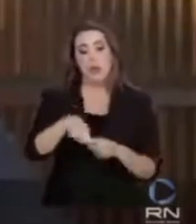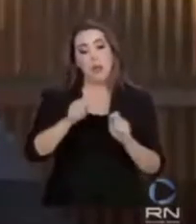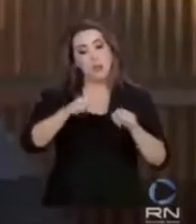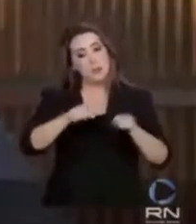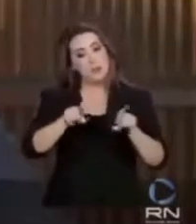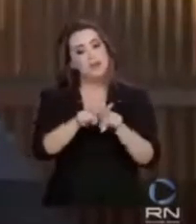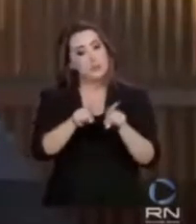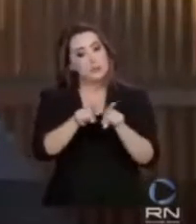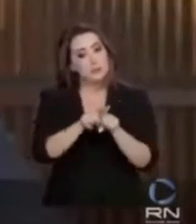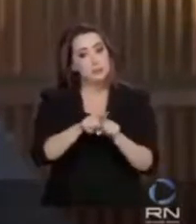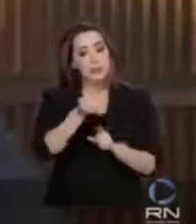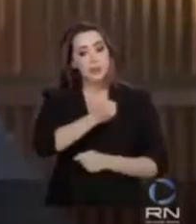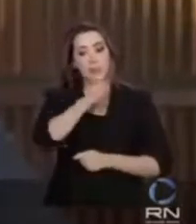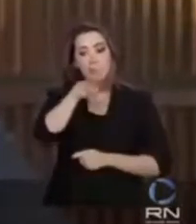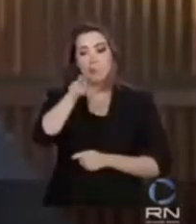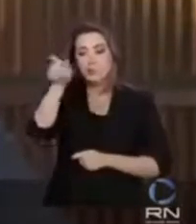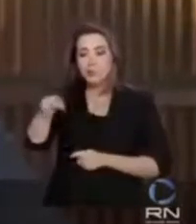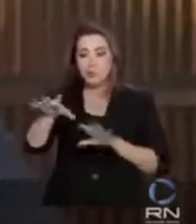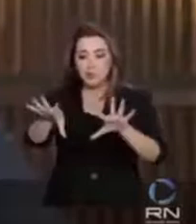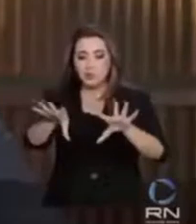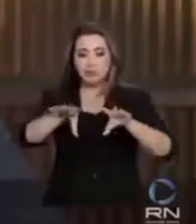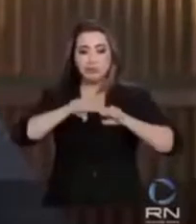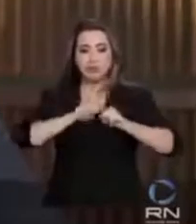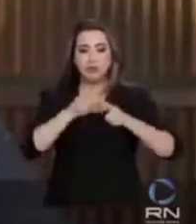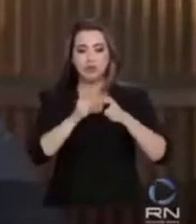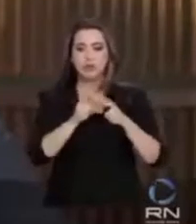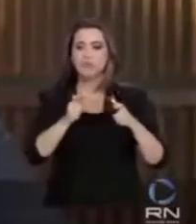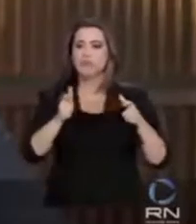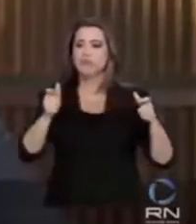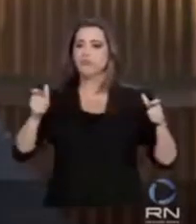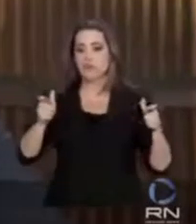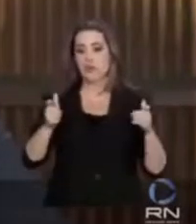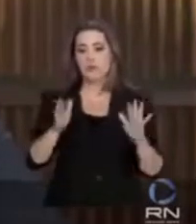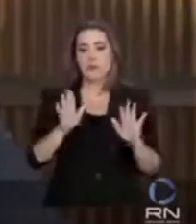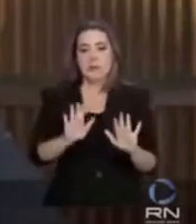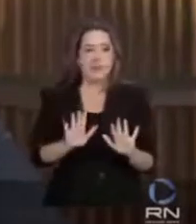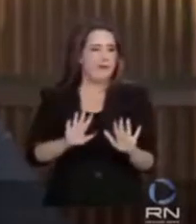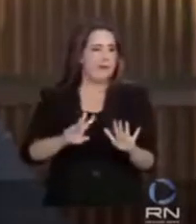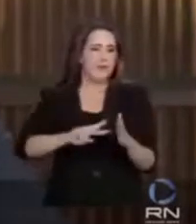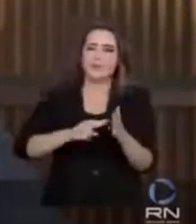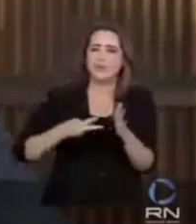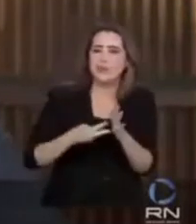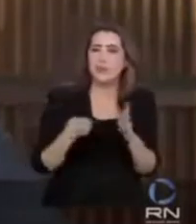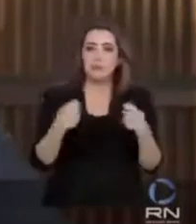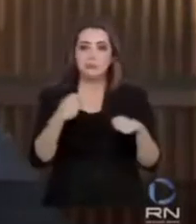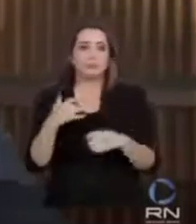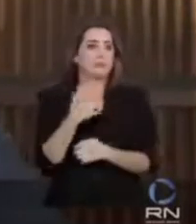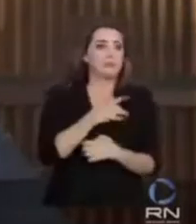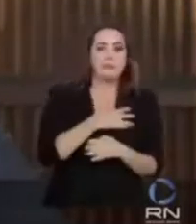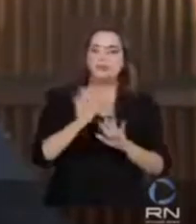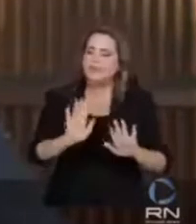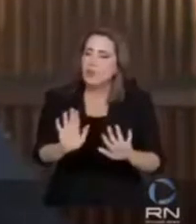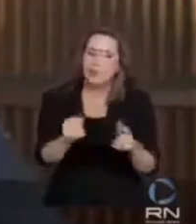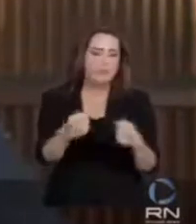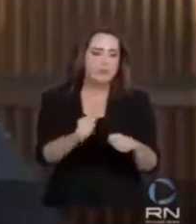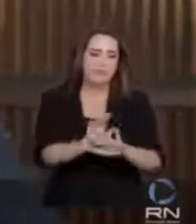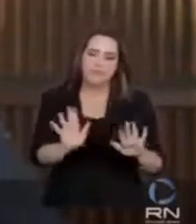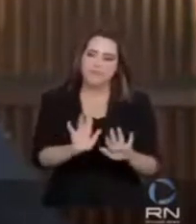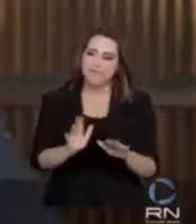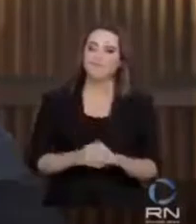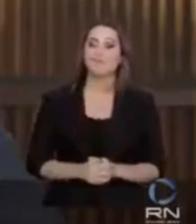provável, inclusive, que o número de infectados aumente nos próximos dias, sem, no entanto, ser motivo de qualquer pânico.